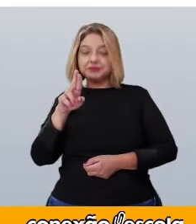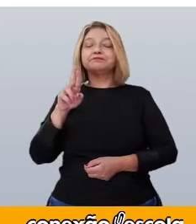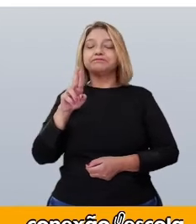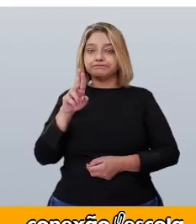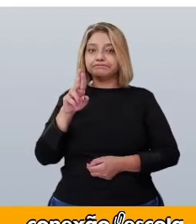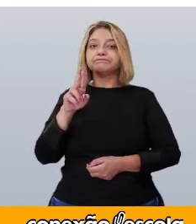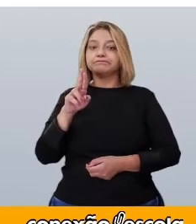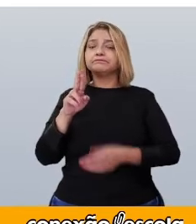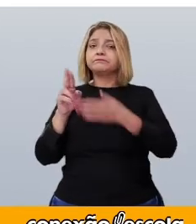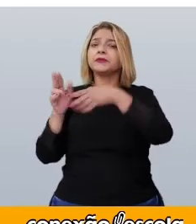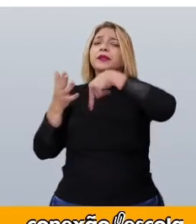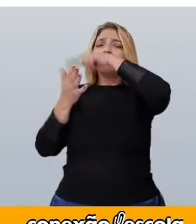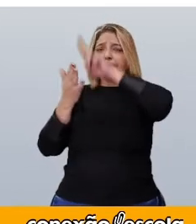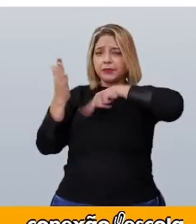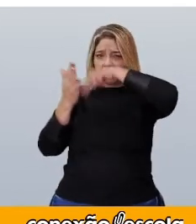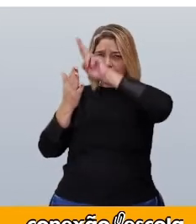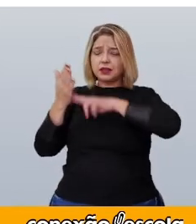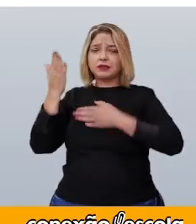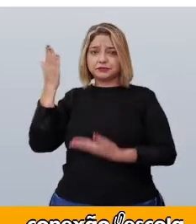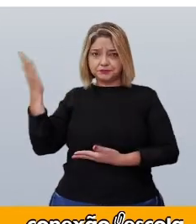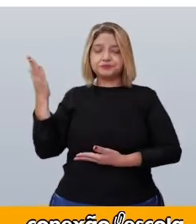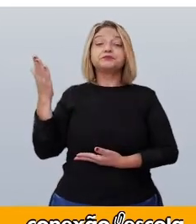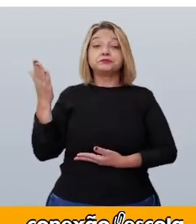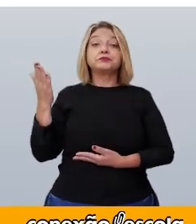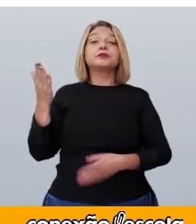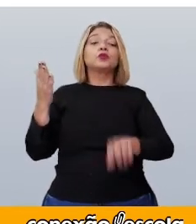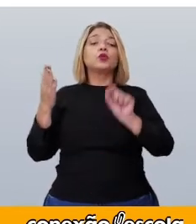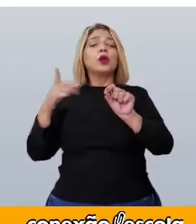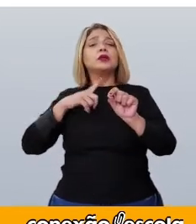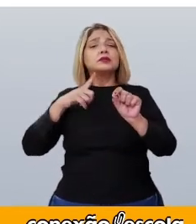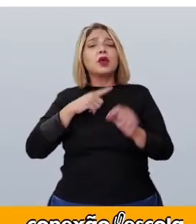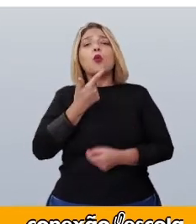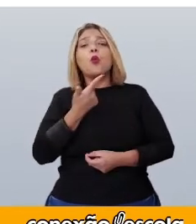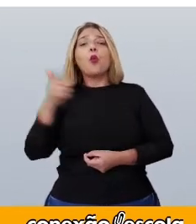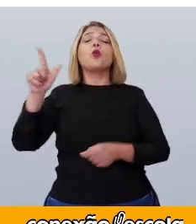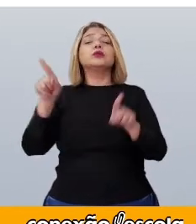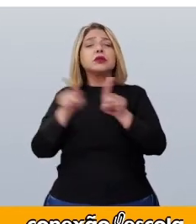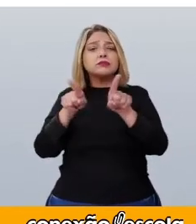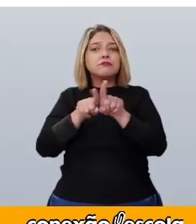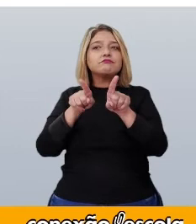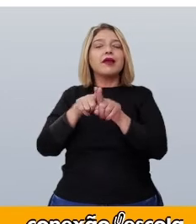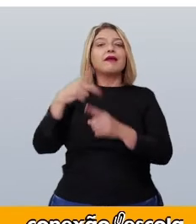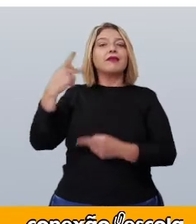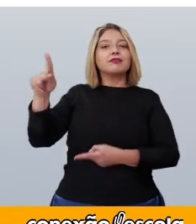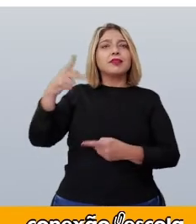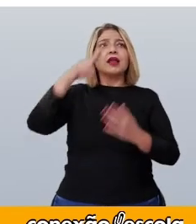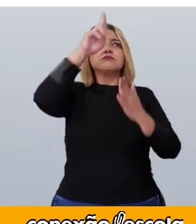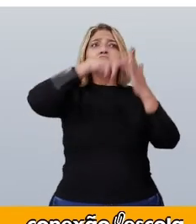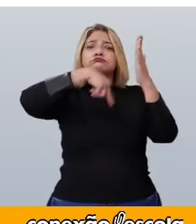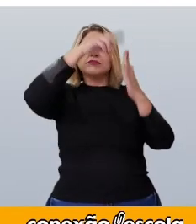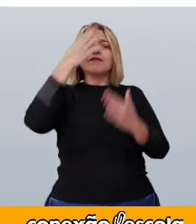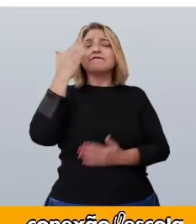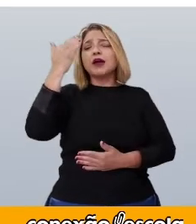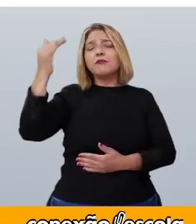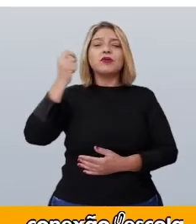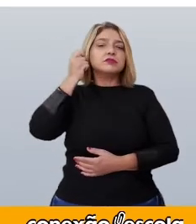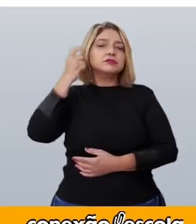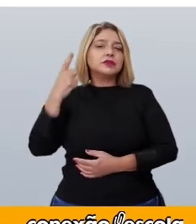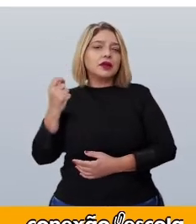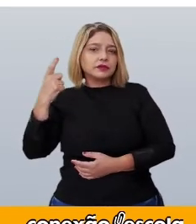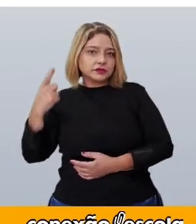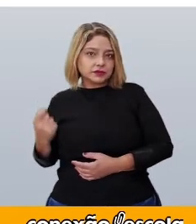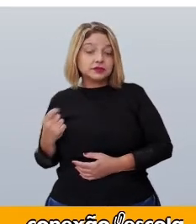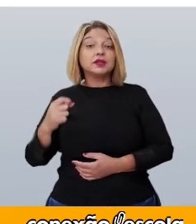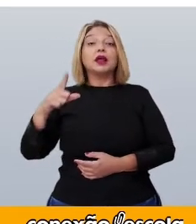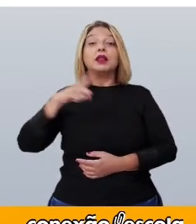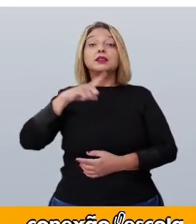Outras réplicas, como a de Abapuru, da brasileira Tarsila do Amaral, ilustram um total de